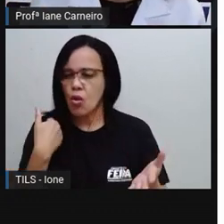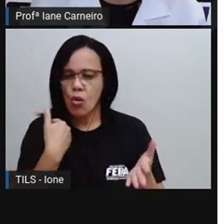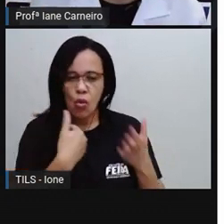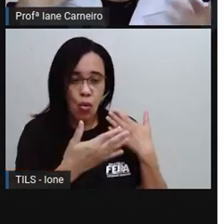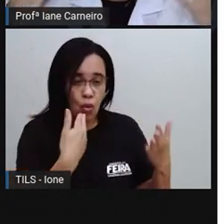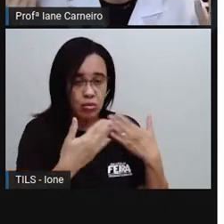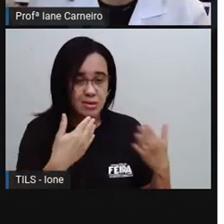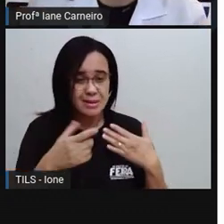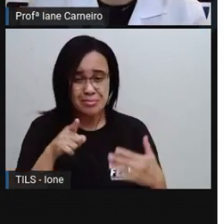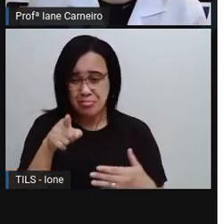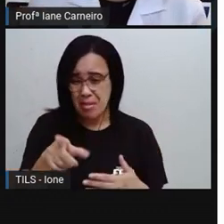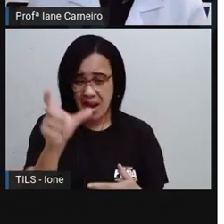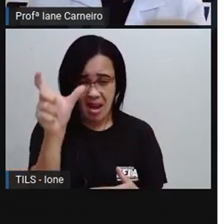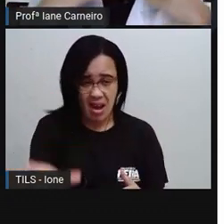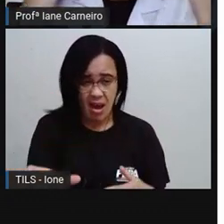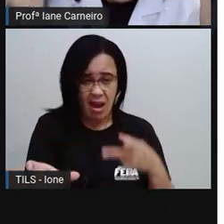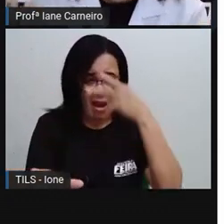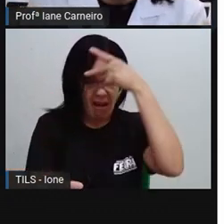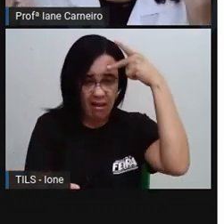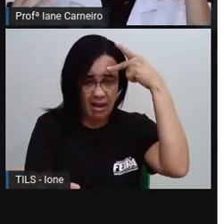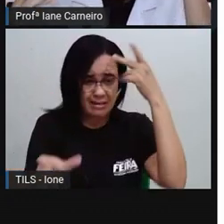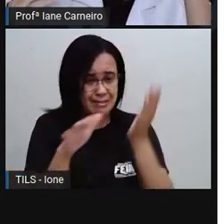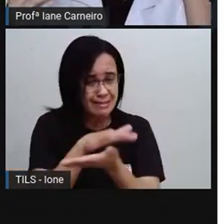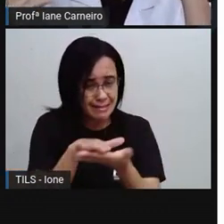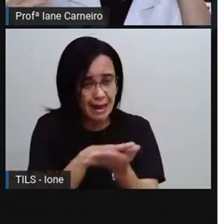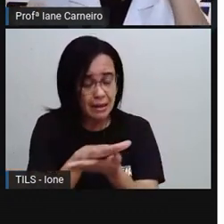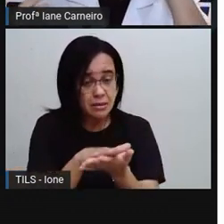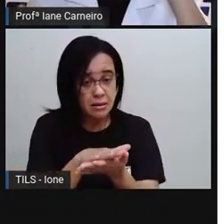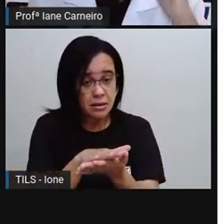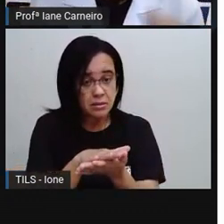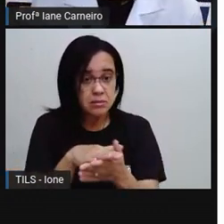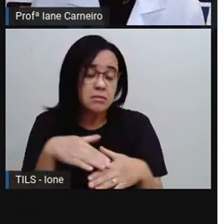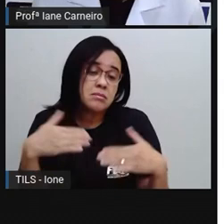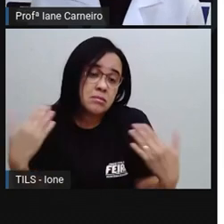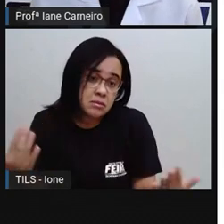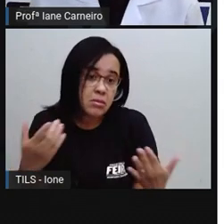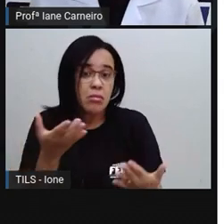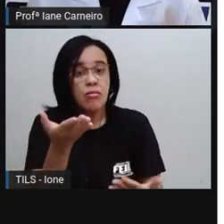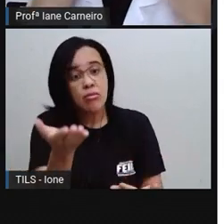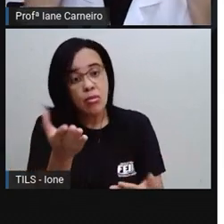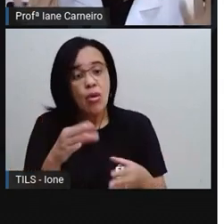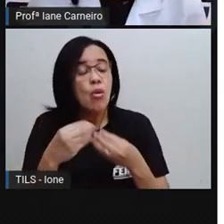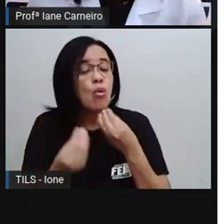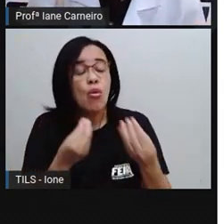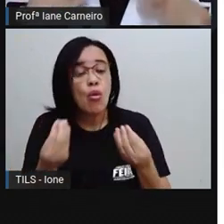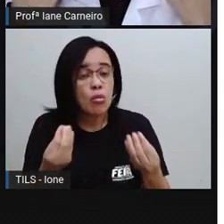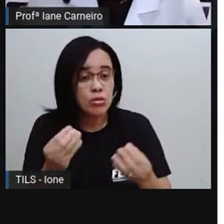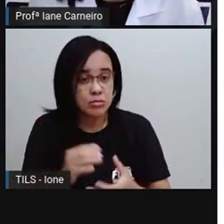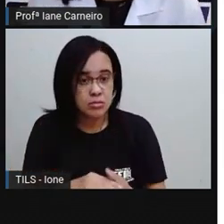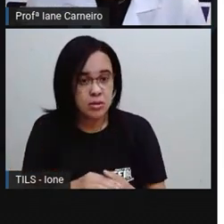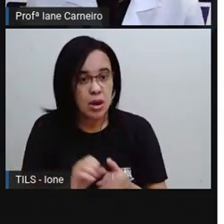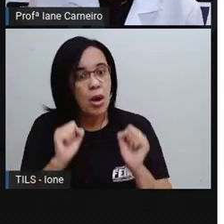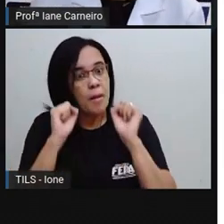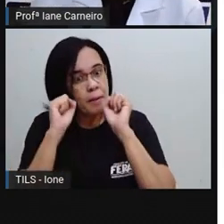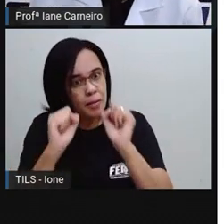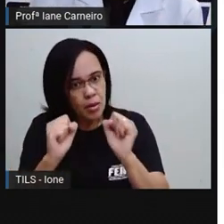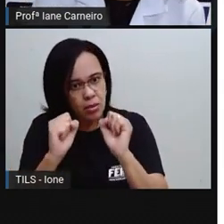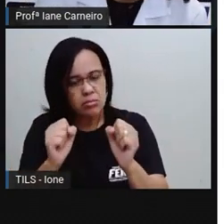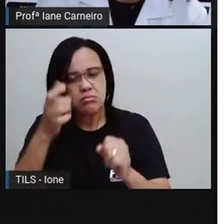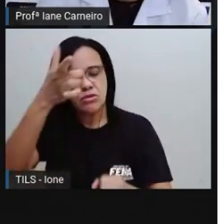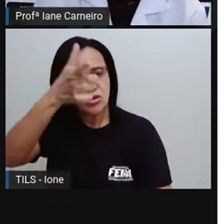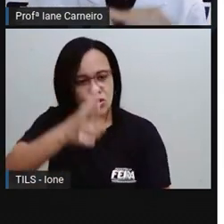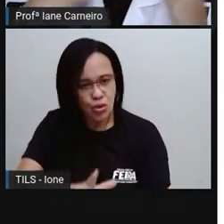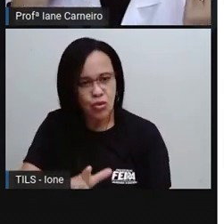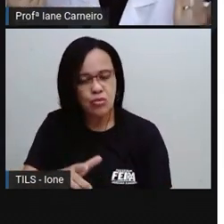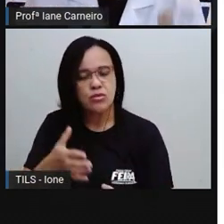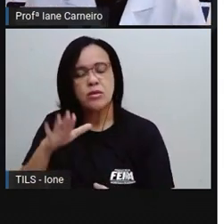possível, o que é que você pode fazer, né? Depois que aconteceu esse conflito. Você pode tentar novamente conversar, né? Se